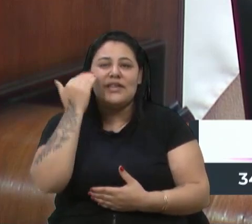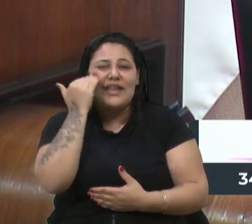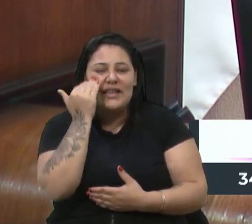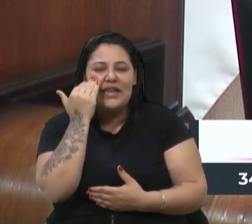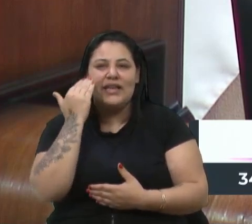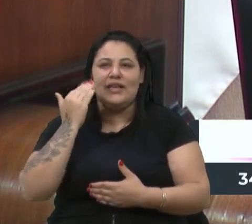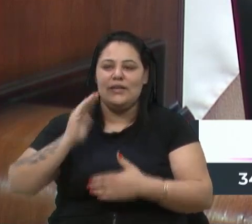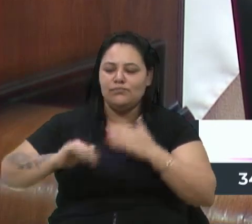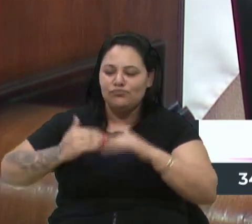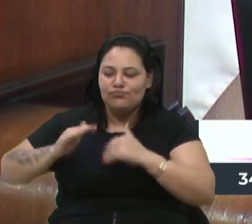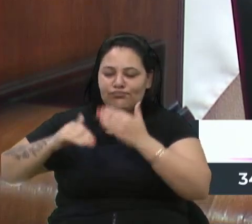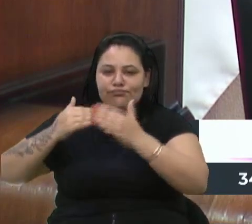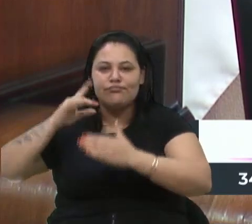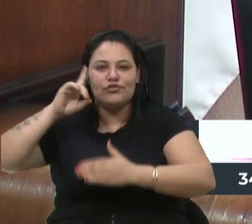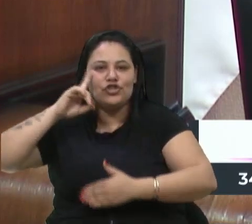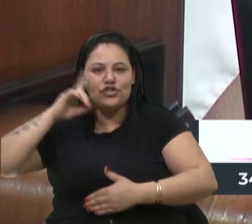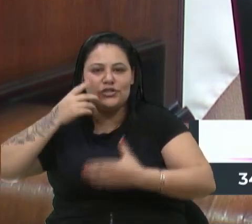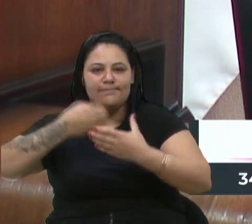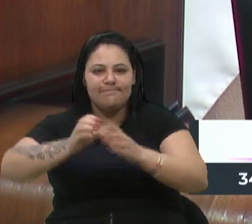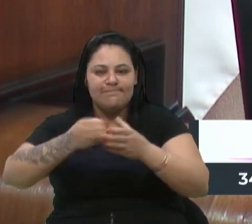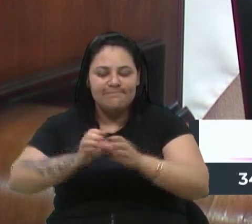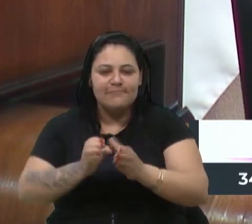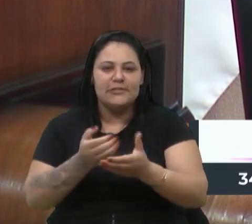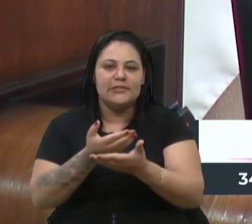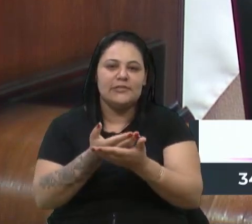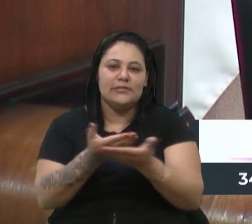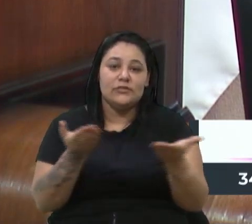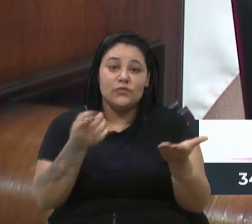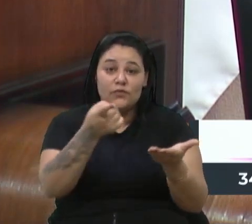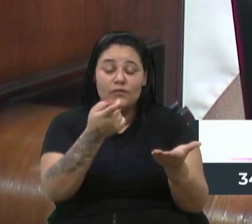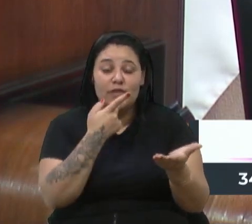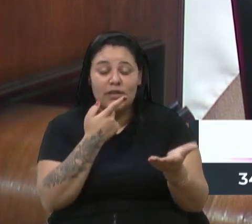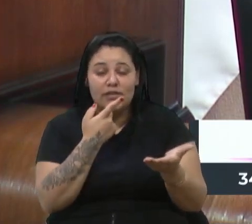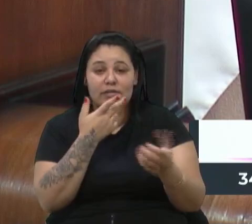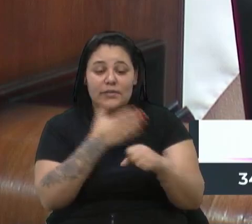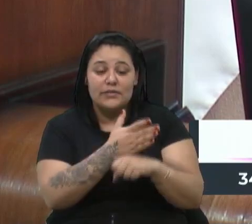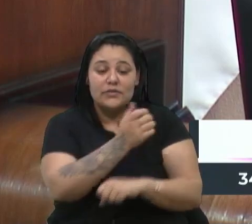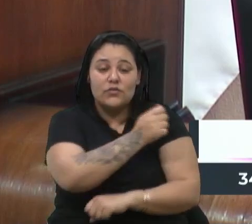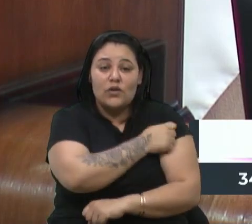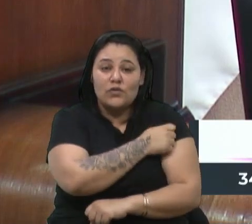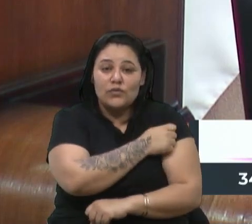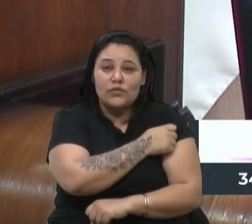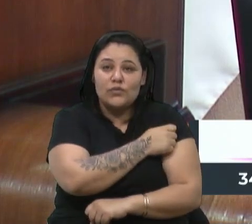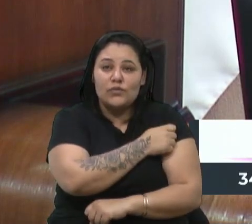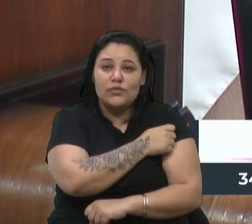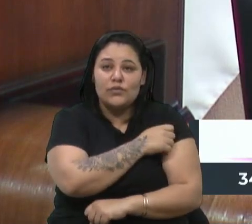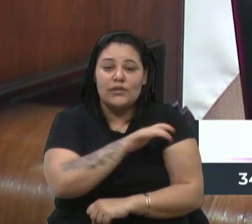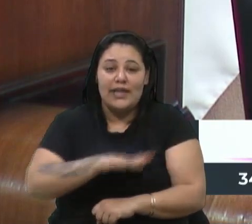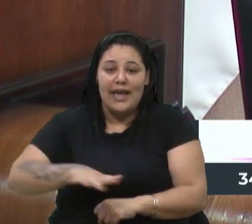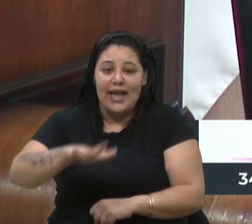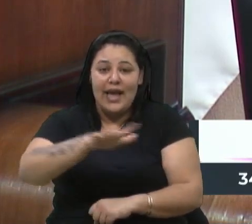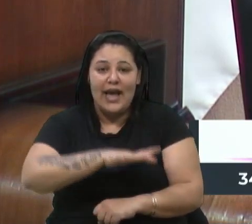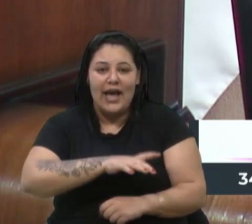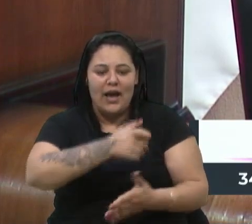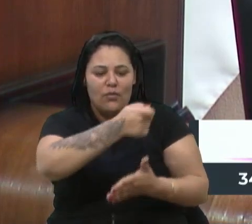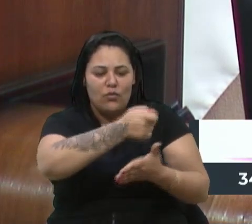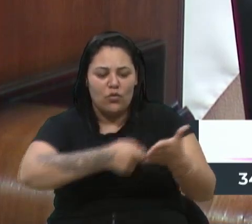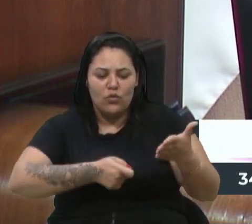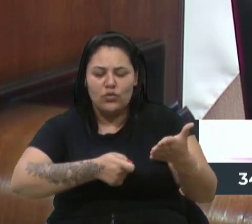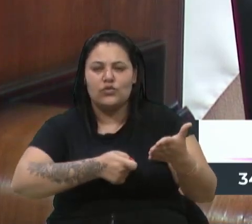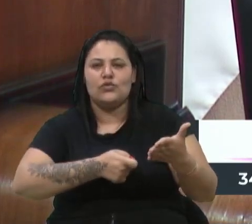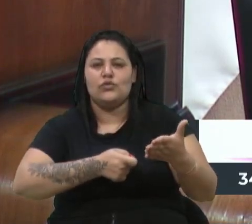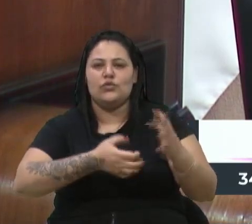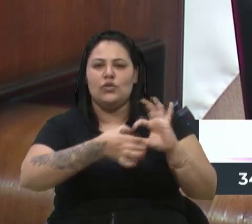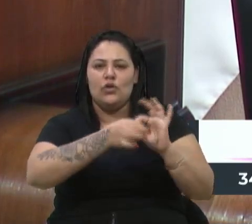do dia a dia. E quando o senhor fala sobre essa questão da participação dos estudantes em concursos, em